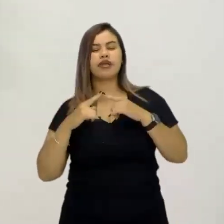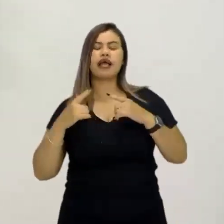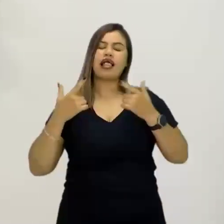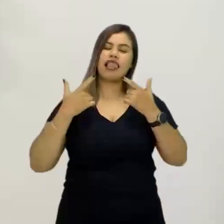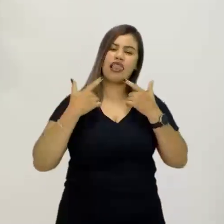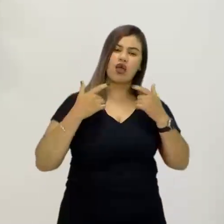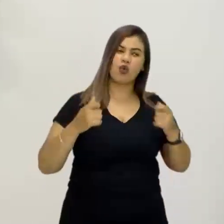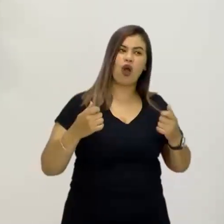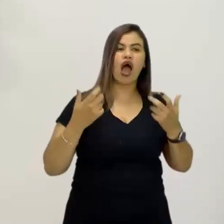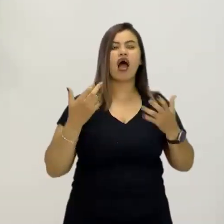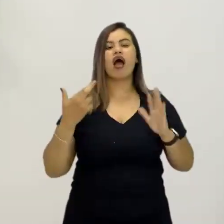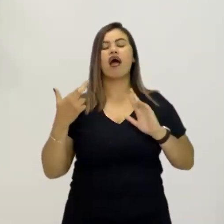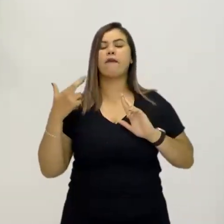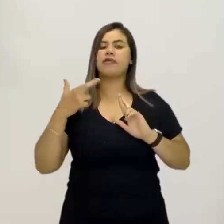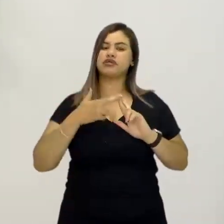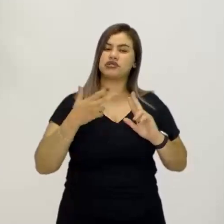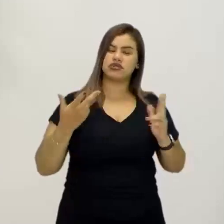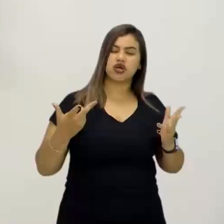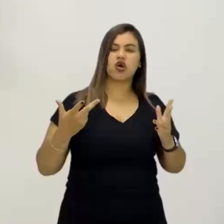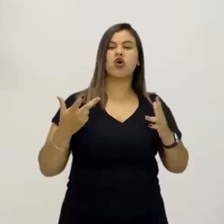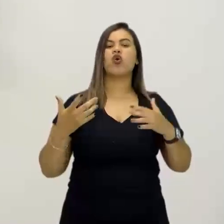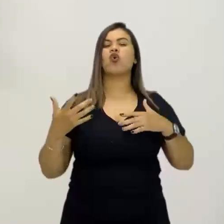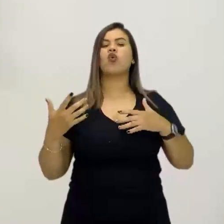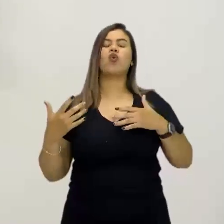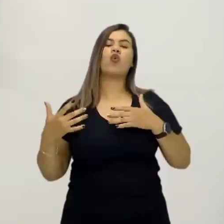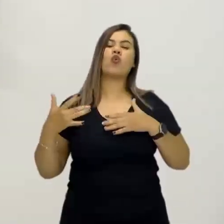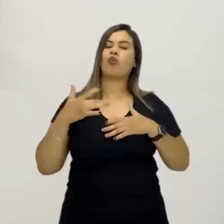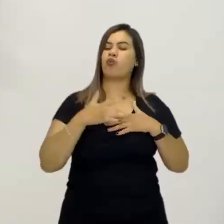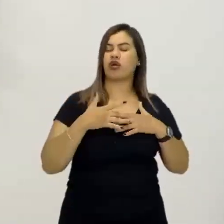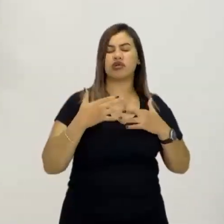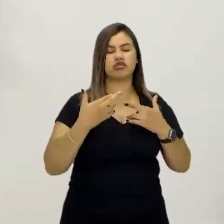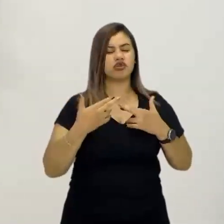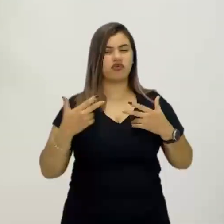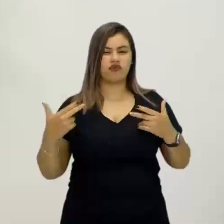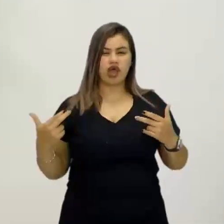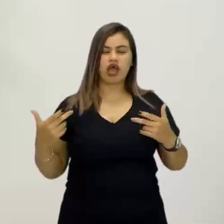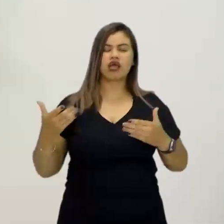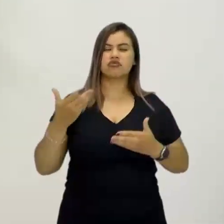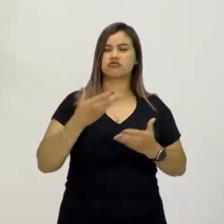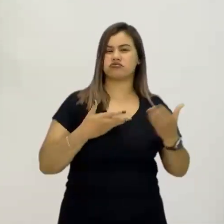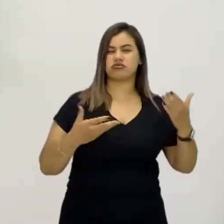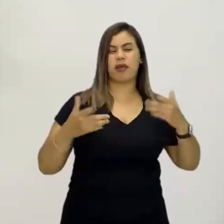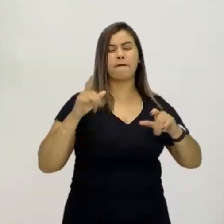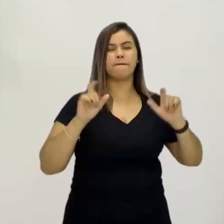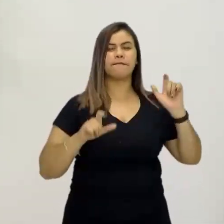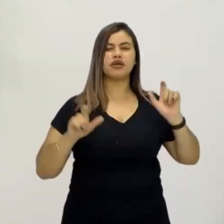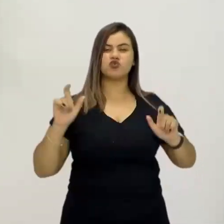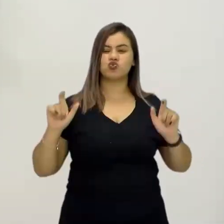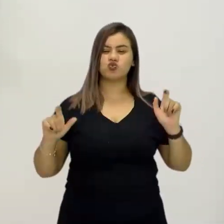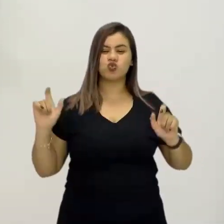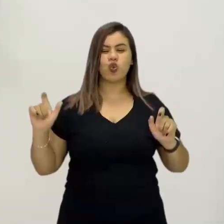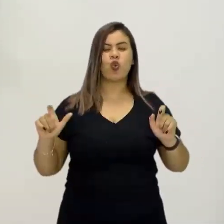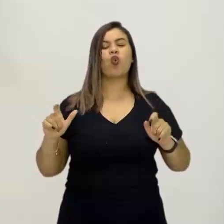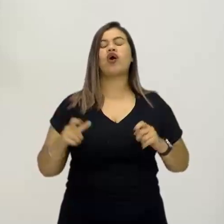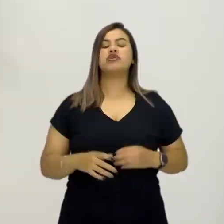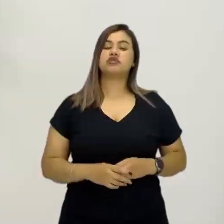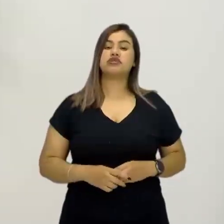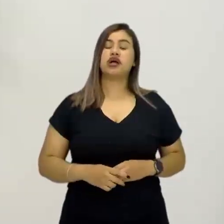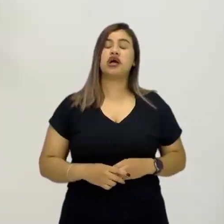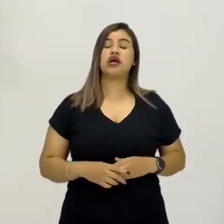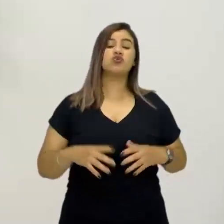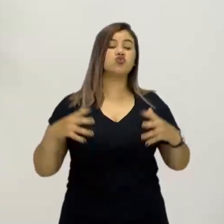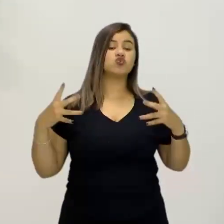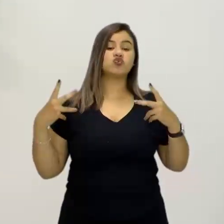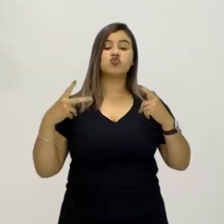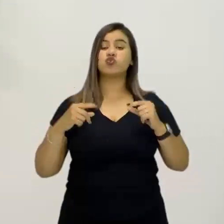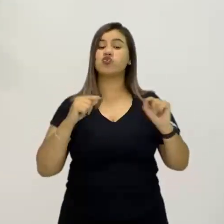aos símbolos que nós nos informamos e que nós nos relacionamos com as outras pessoas, esses símbolos